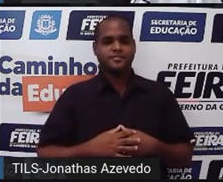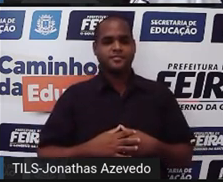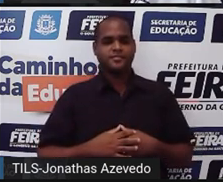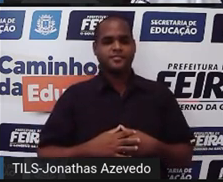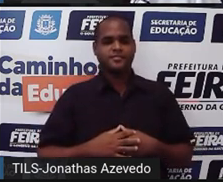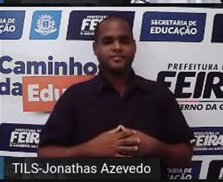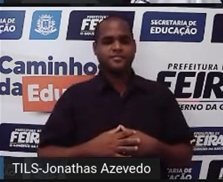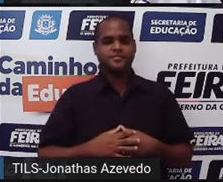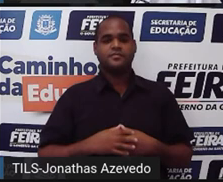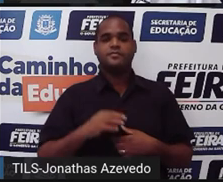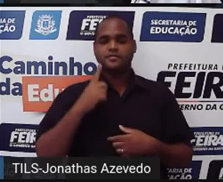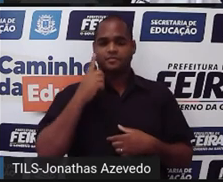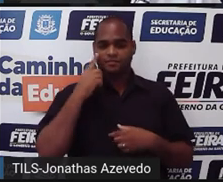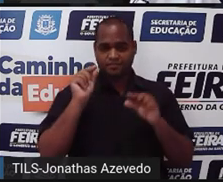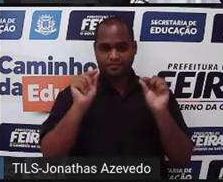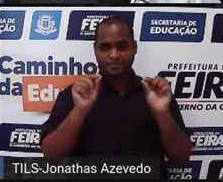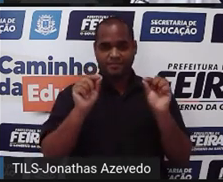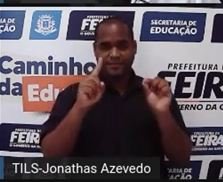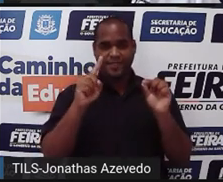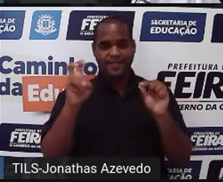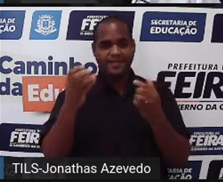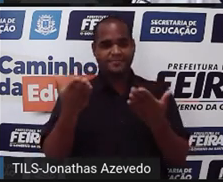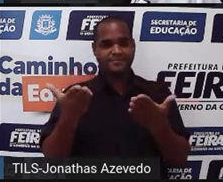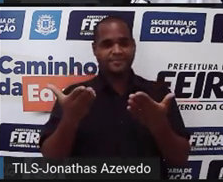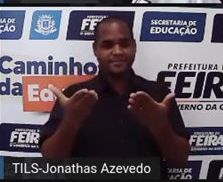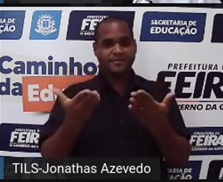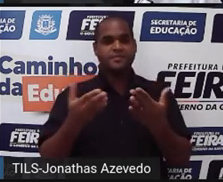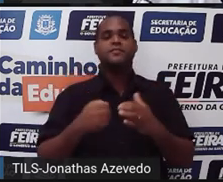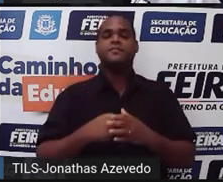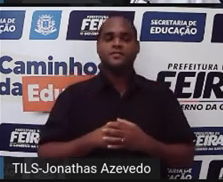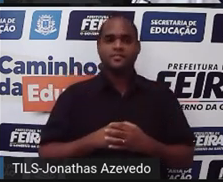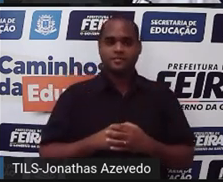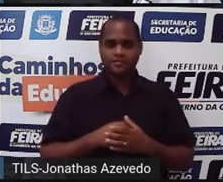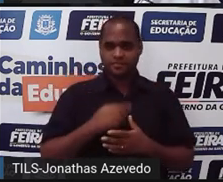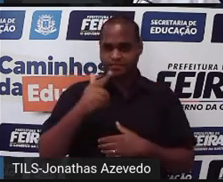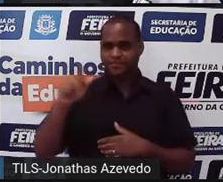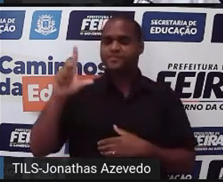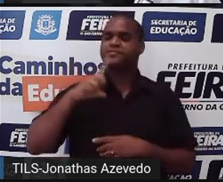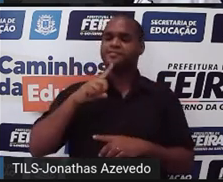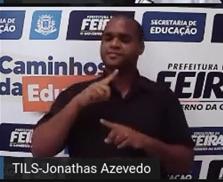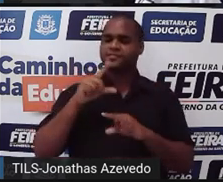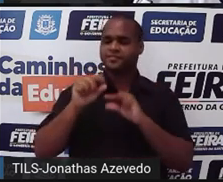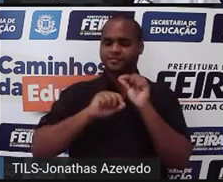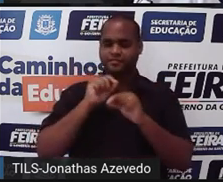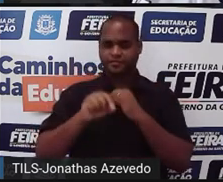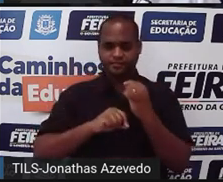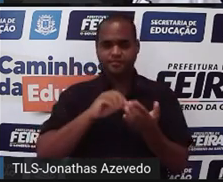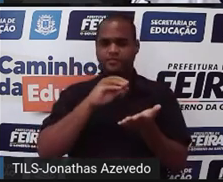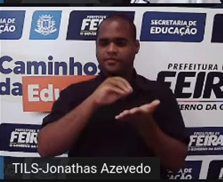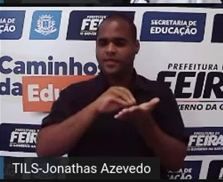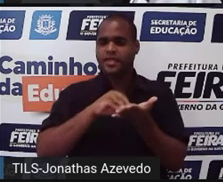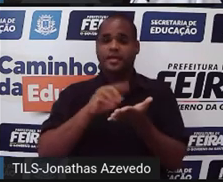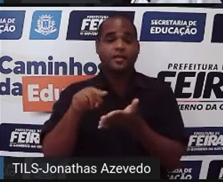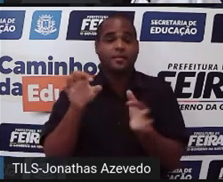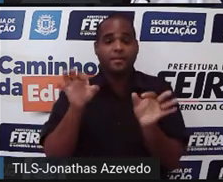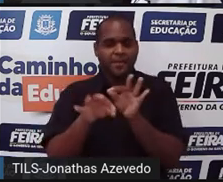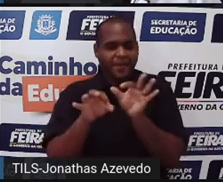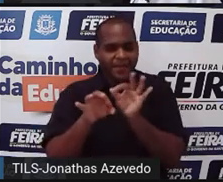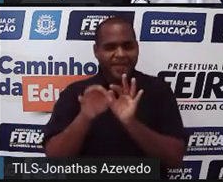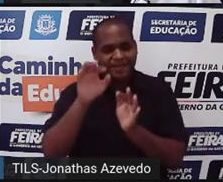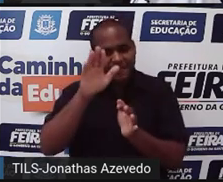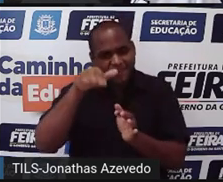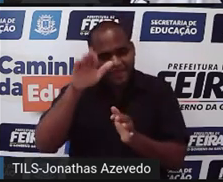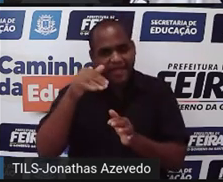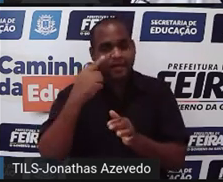Então colocando os quinze e aquele outro espaço ali que eu acabei de pintar é os que